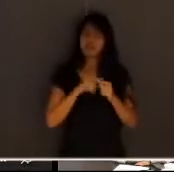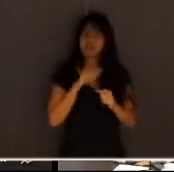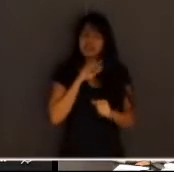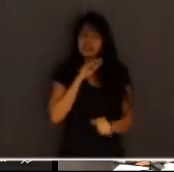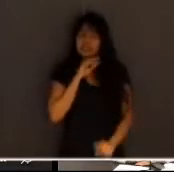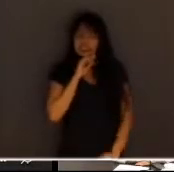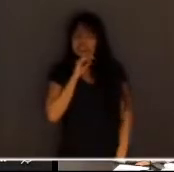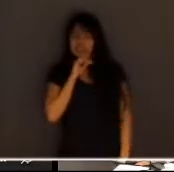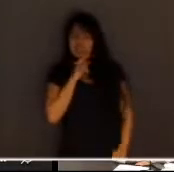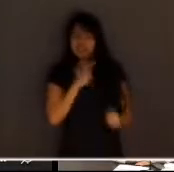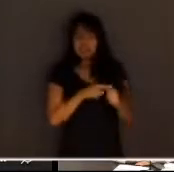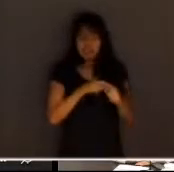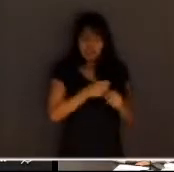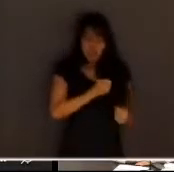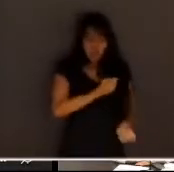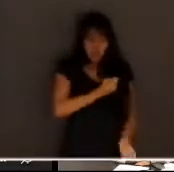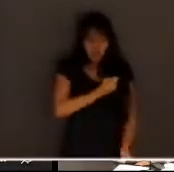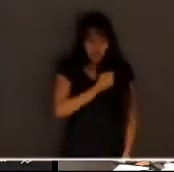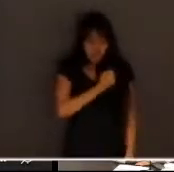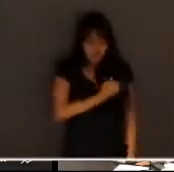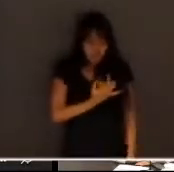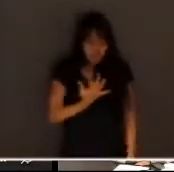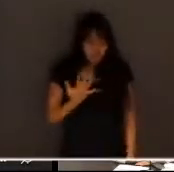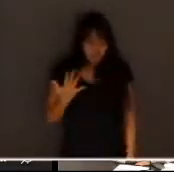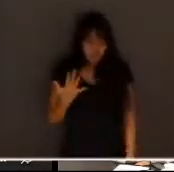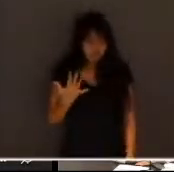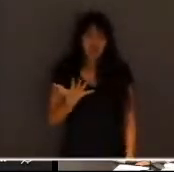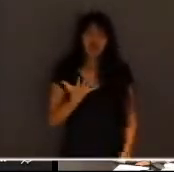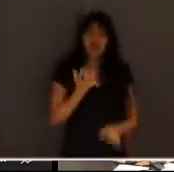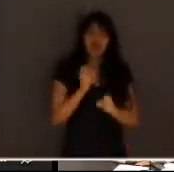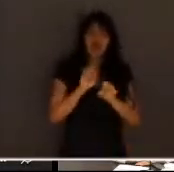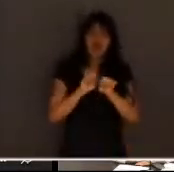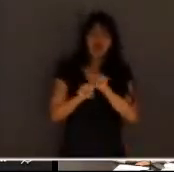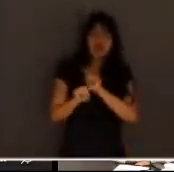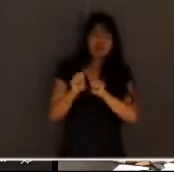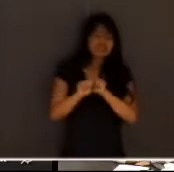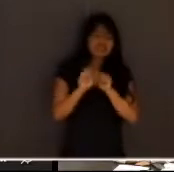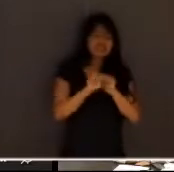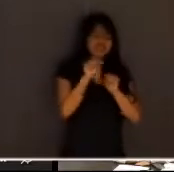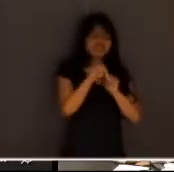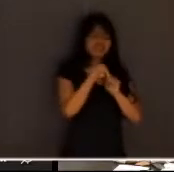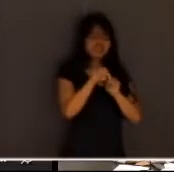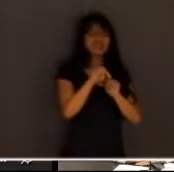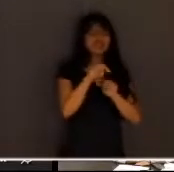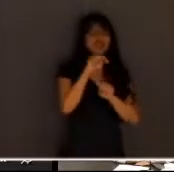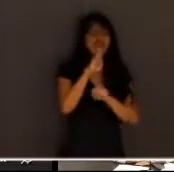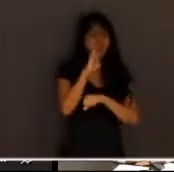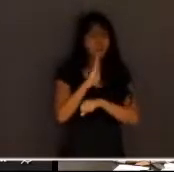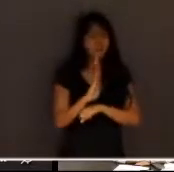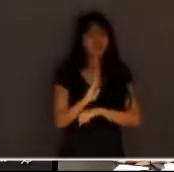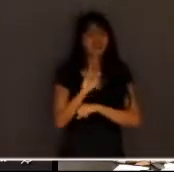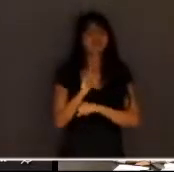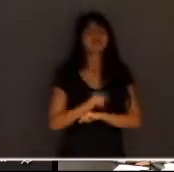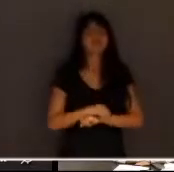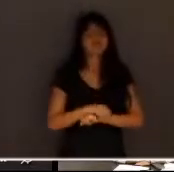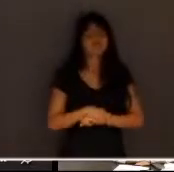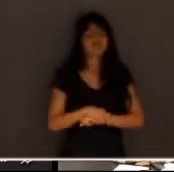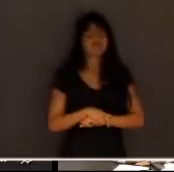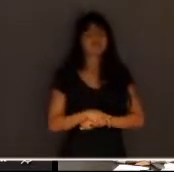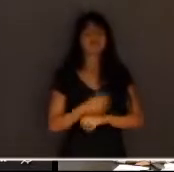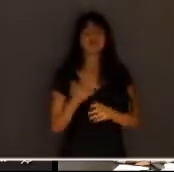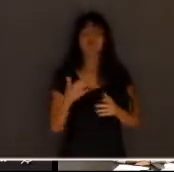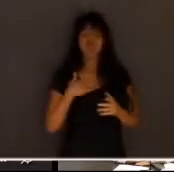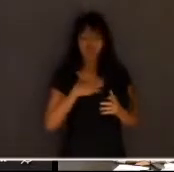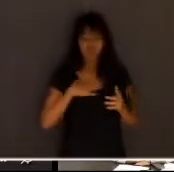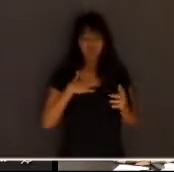o número de assassinatos no nosso país eu gosto de comparar a atuação no tribunal do júri